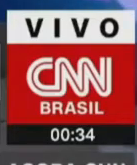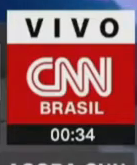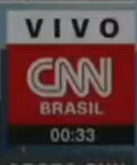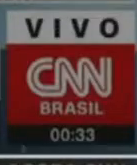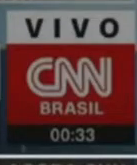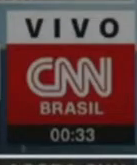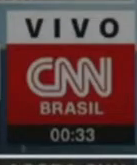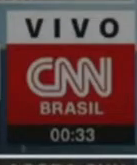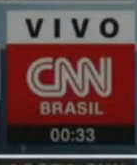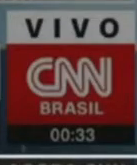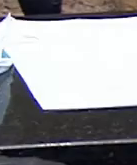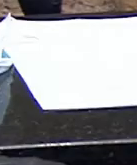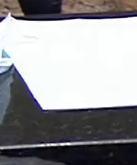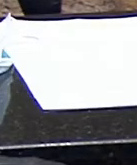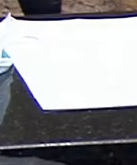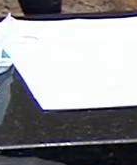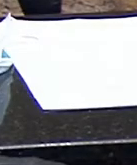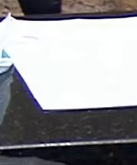Muriel.